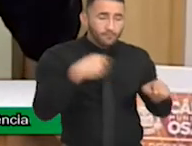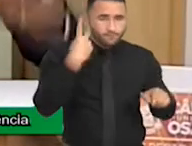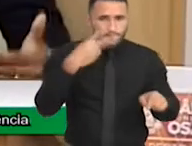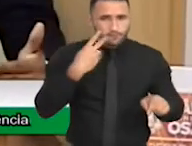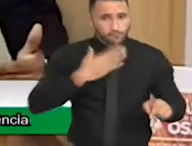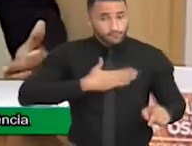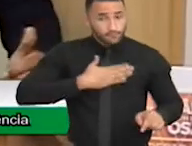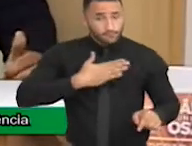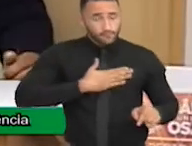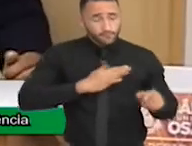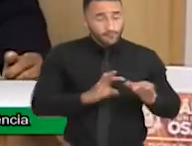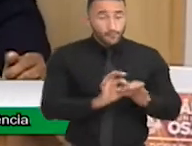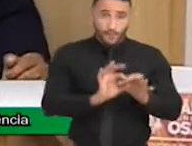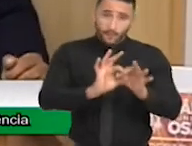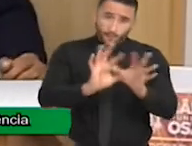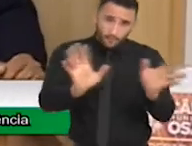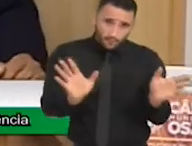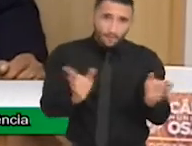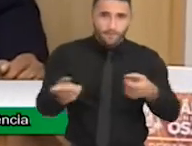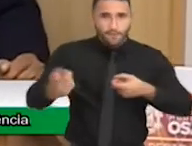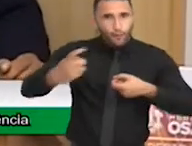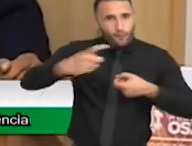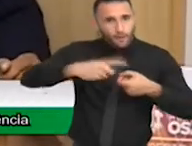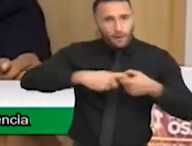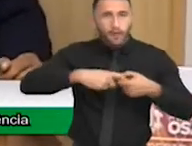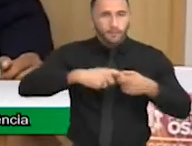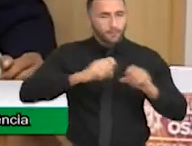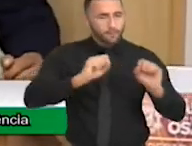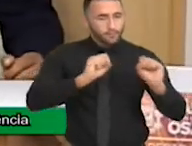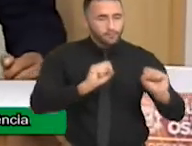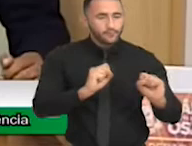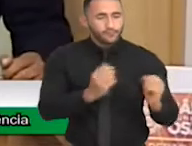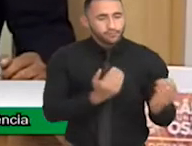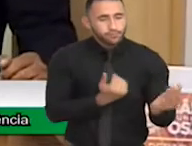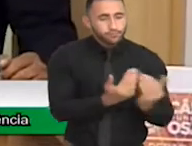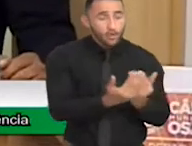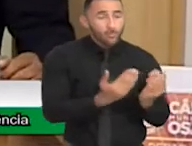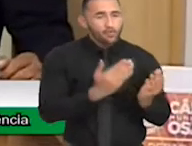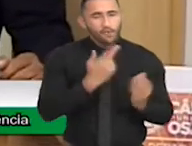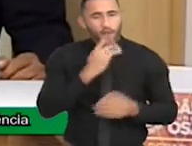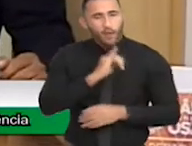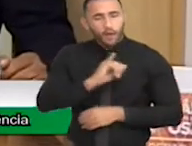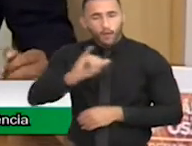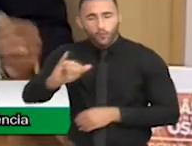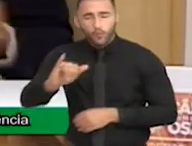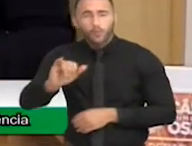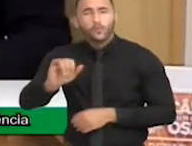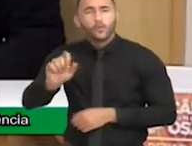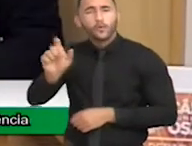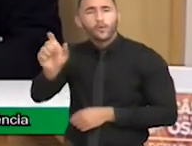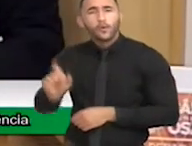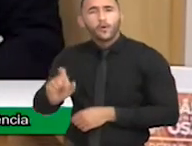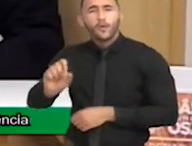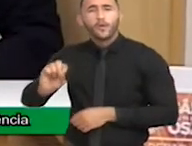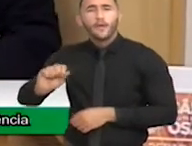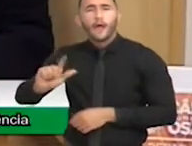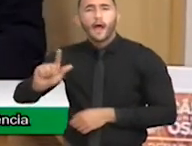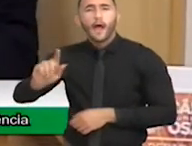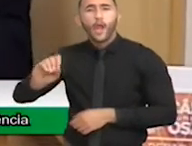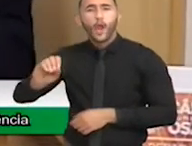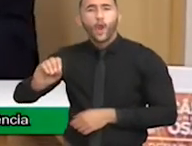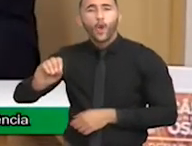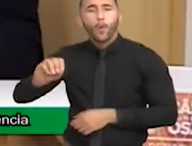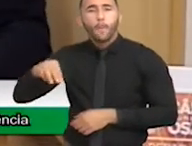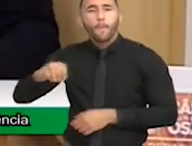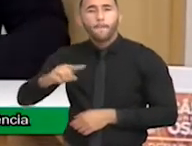vou retomar as nossas conversas, estava falando com o Salomão que eu vou programar para esse ano, ver se a gente